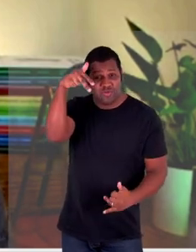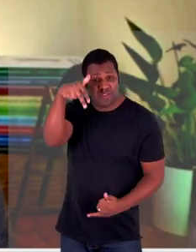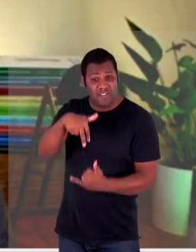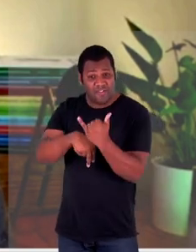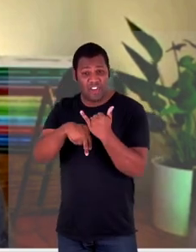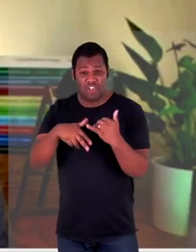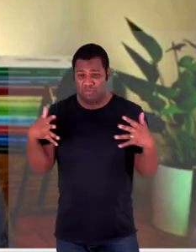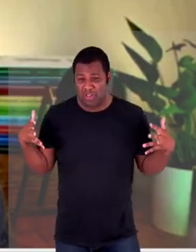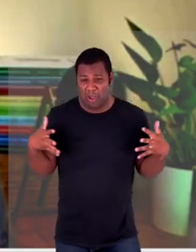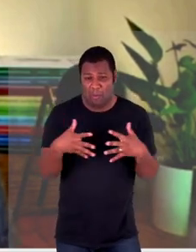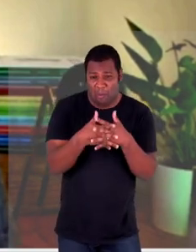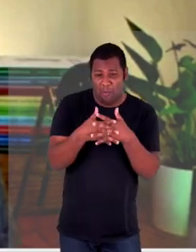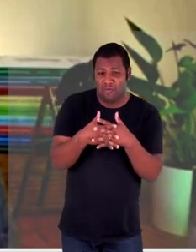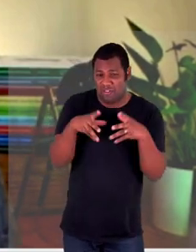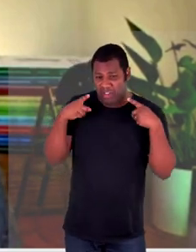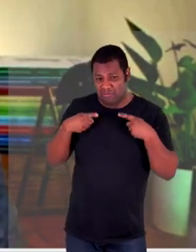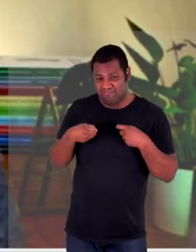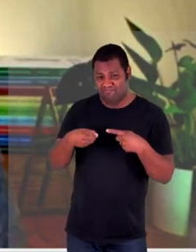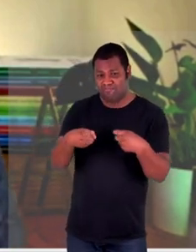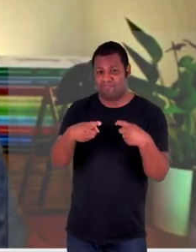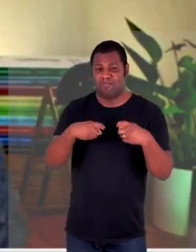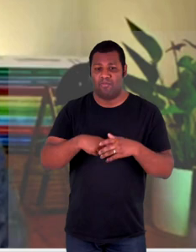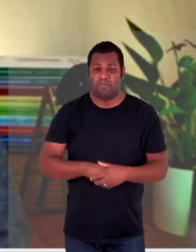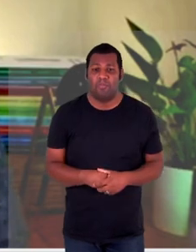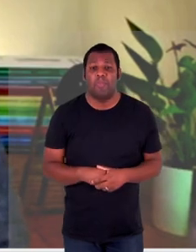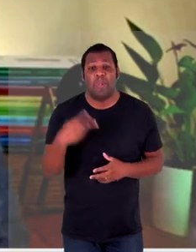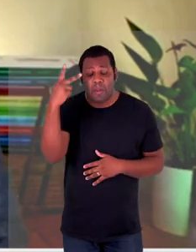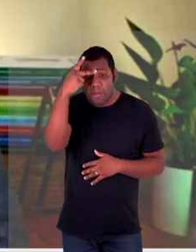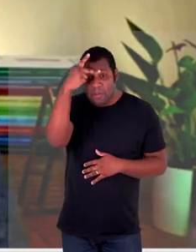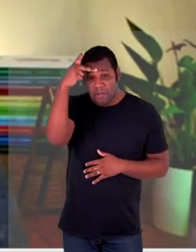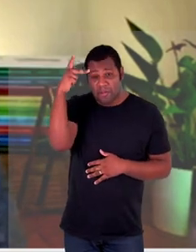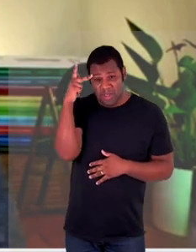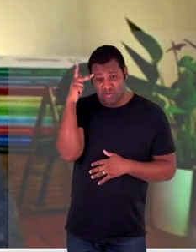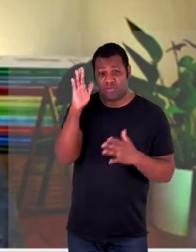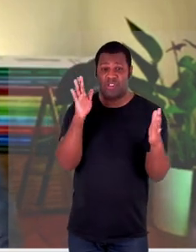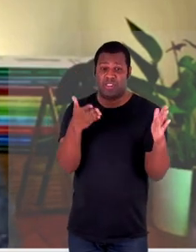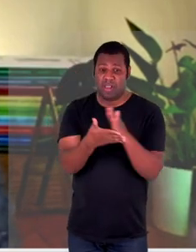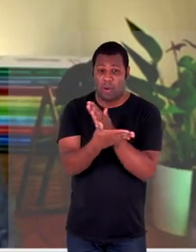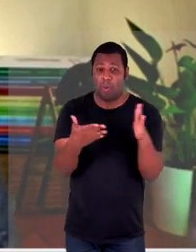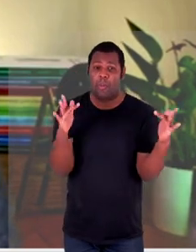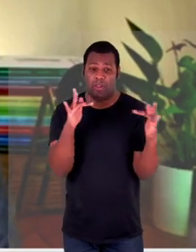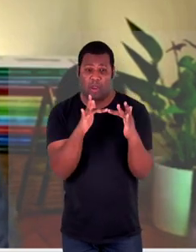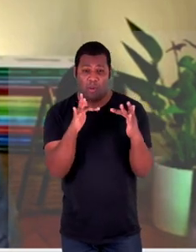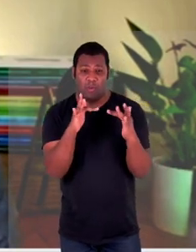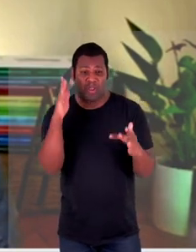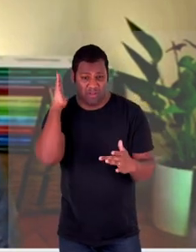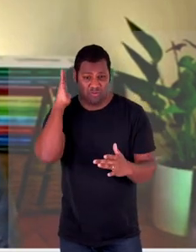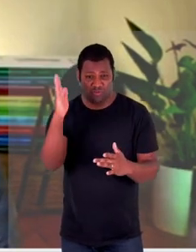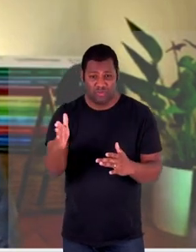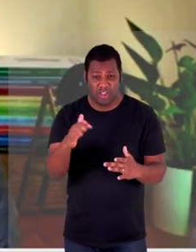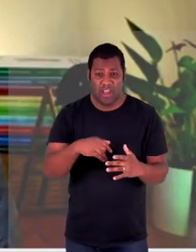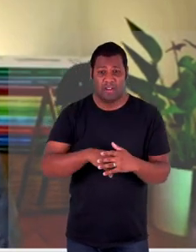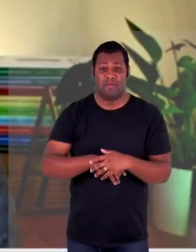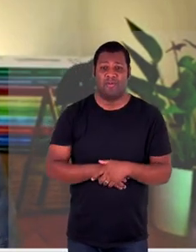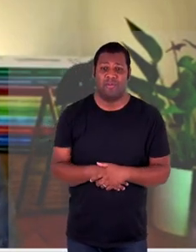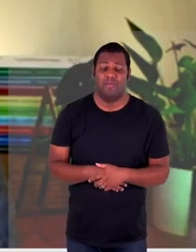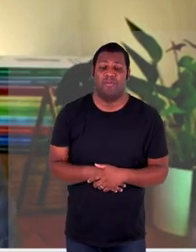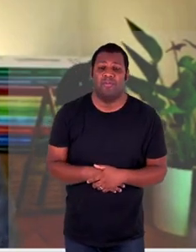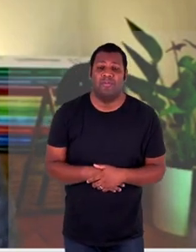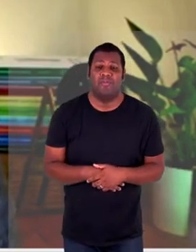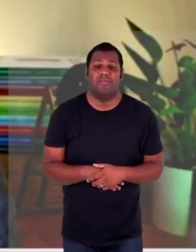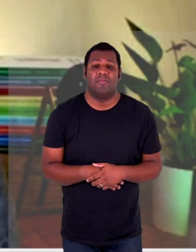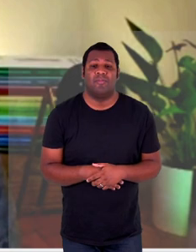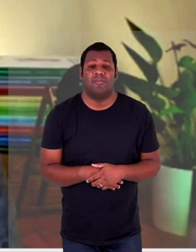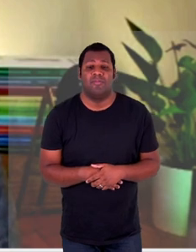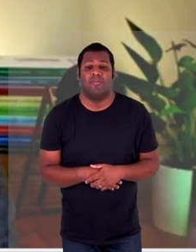conflitos armados e de guerra mesmo aqueles que eu tive o contato direto esse contato já foi ou é